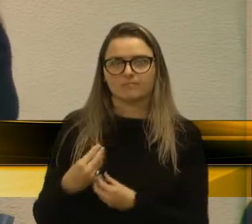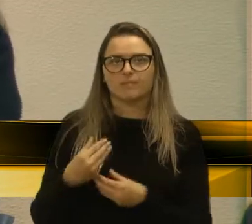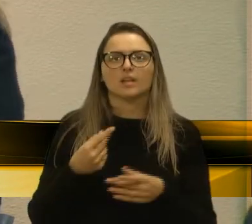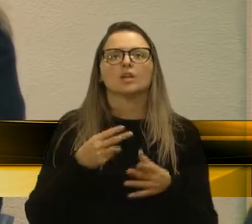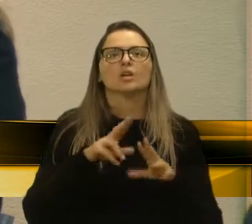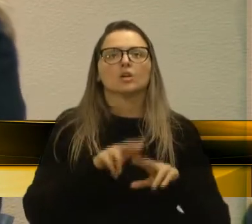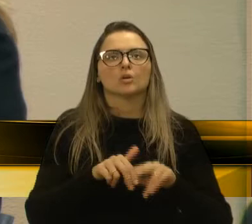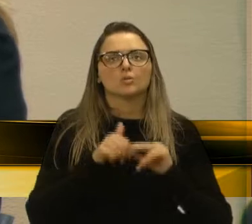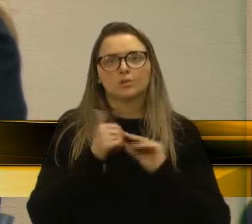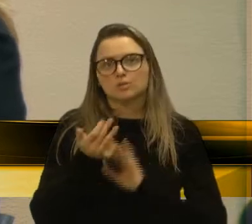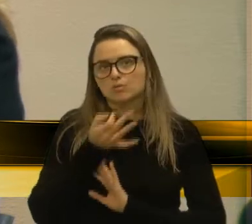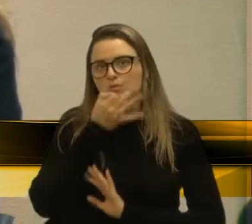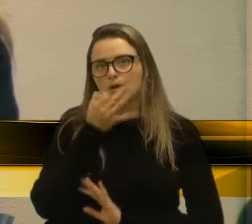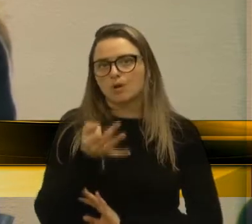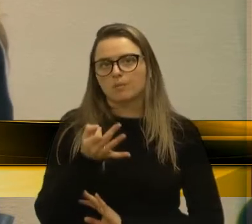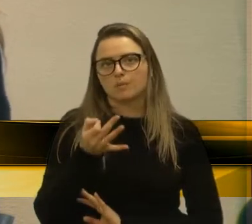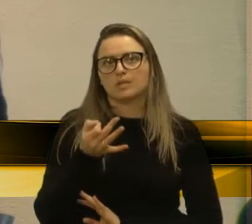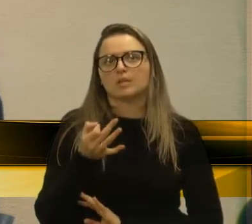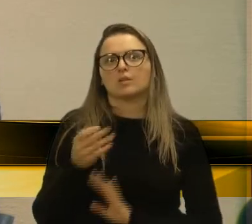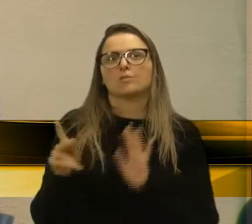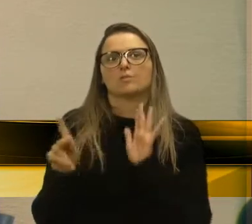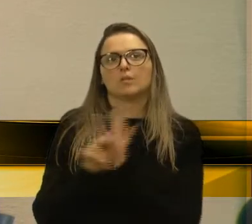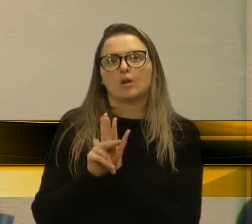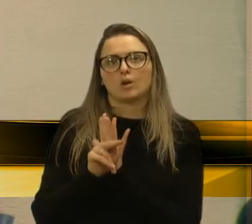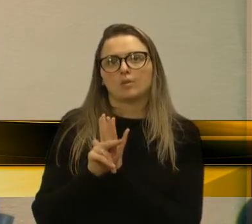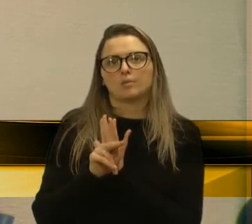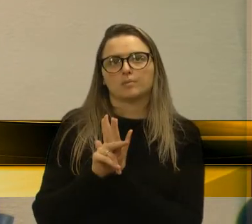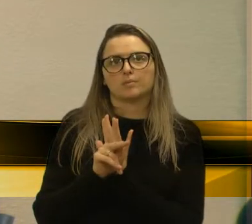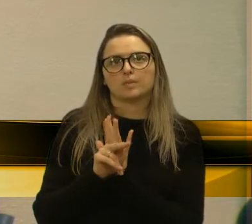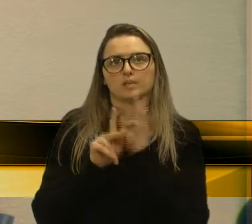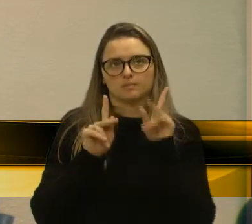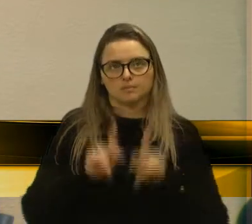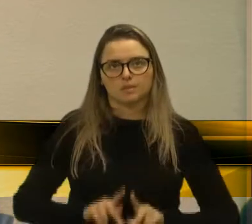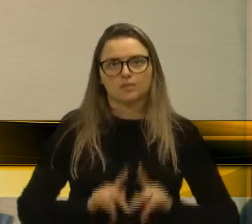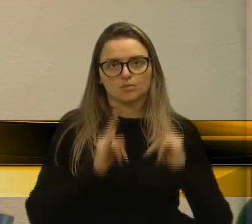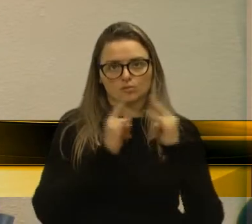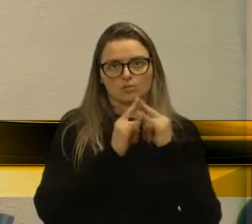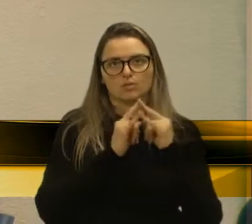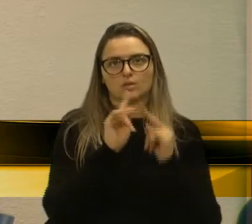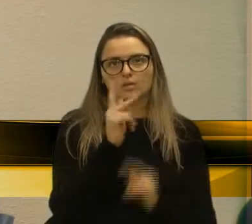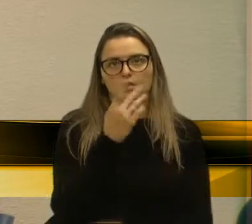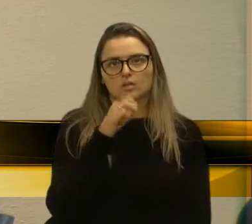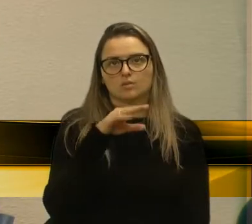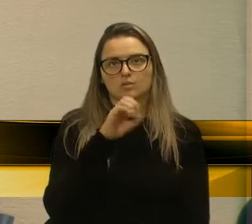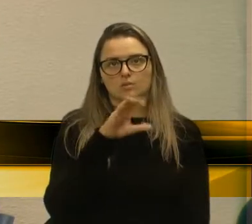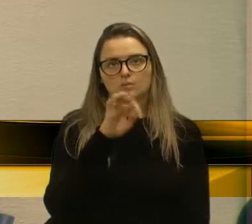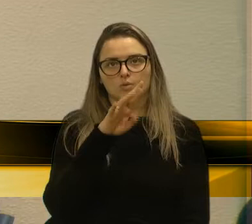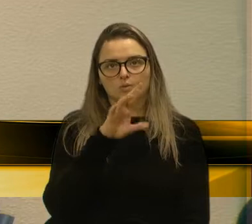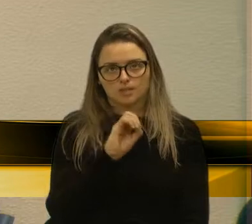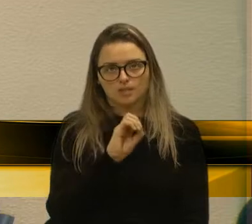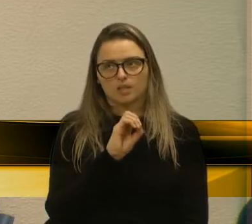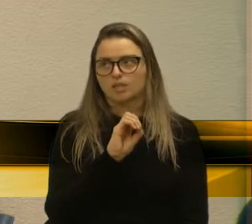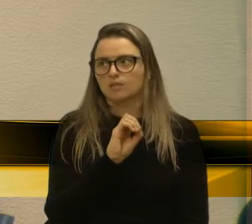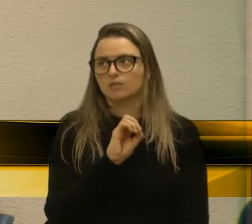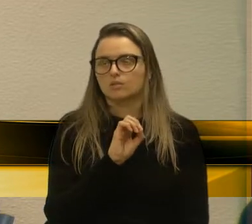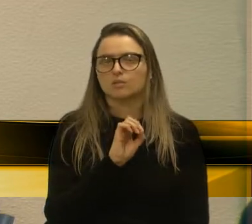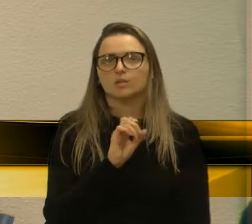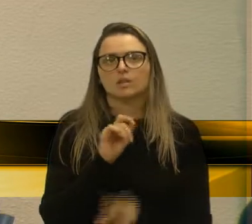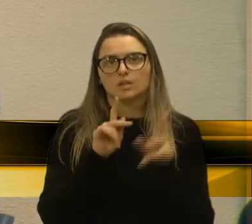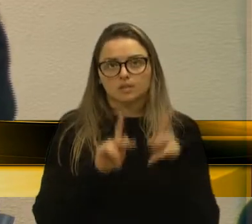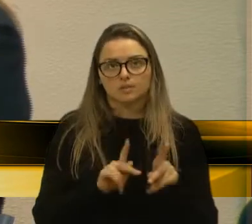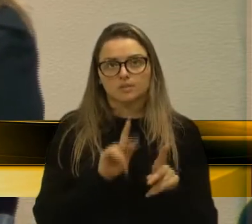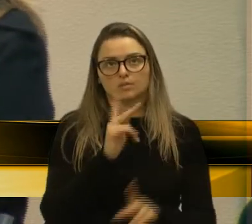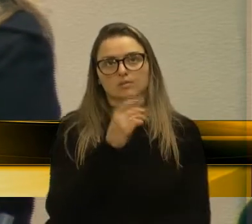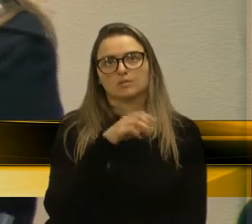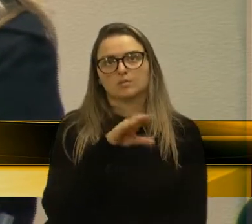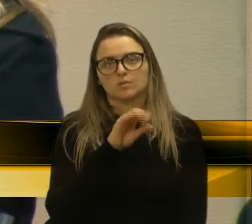necessidade trazida pelos próprios trabalhadores, senhores do Hemocentro, a